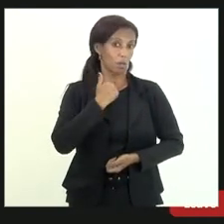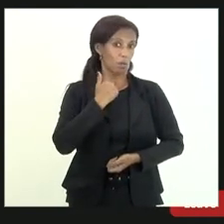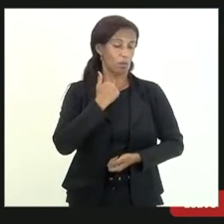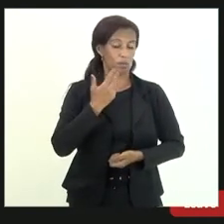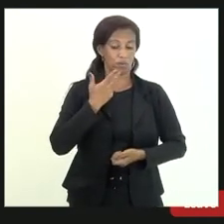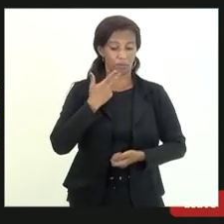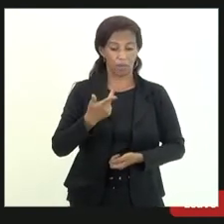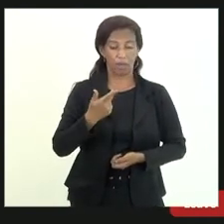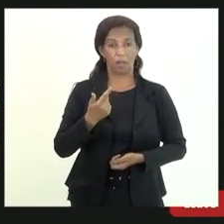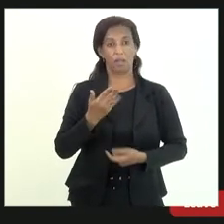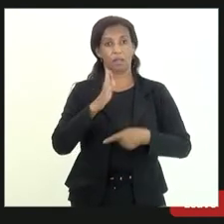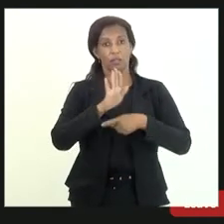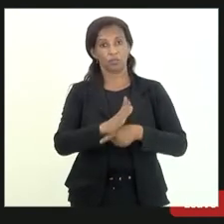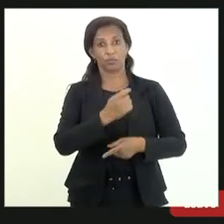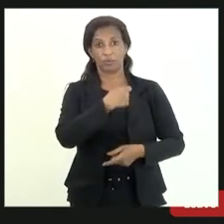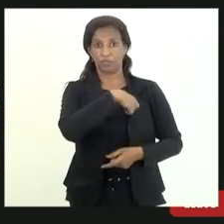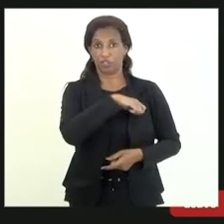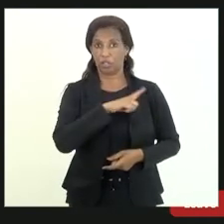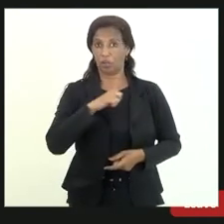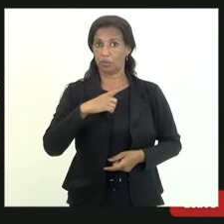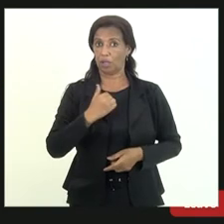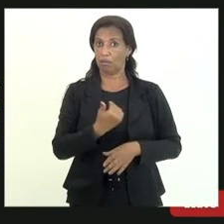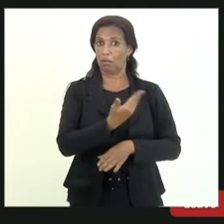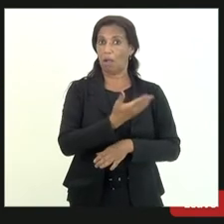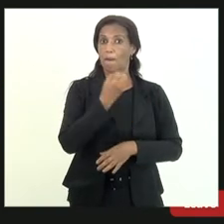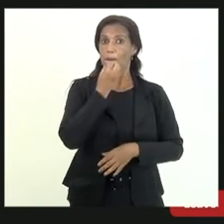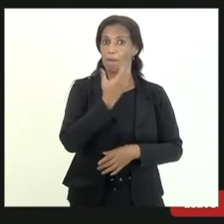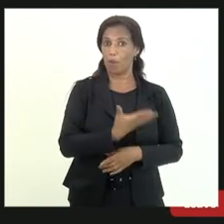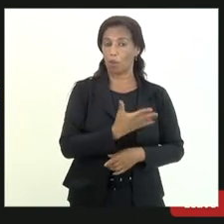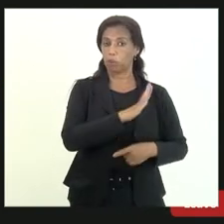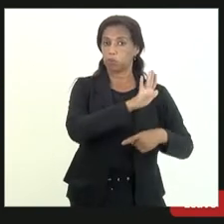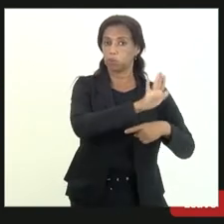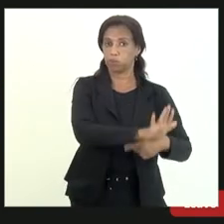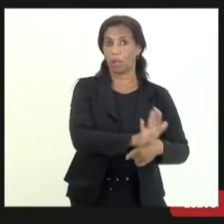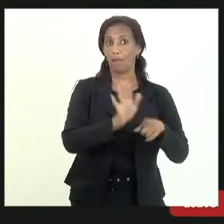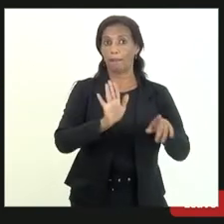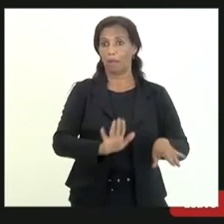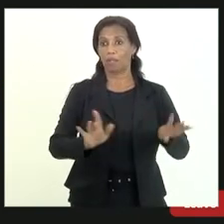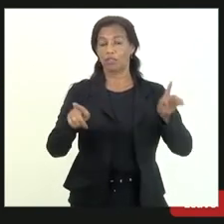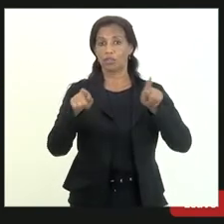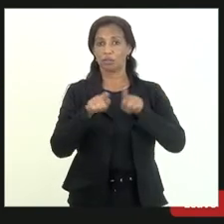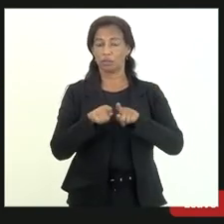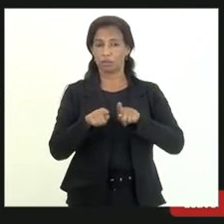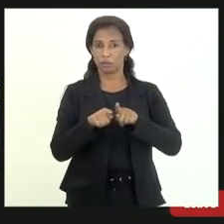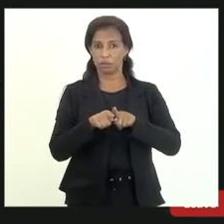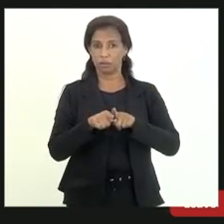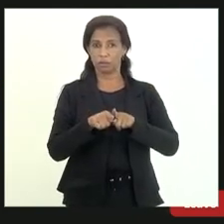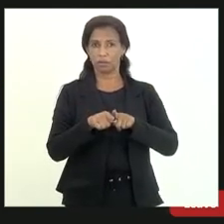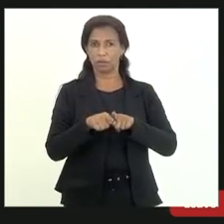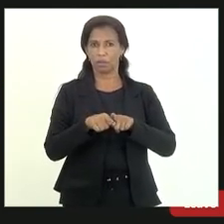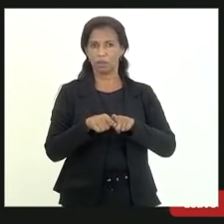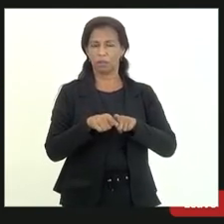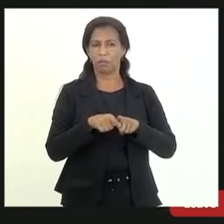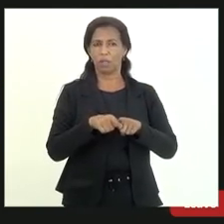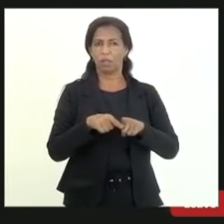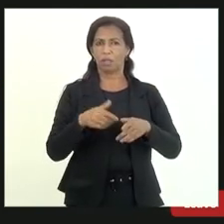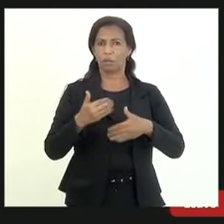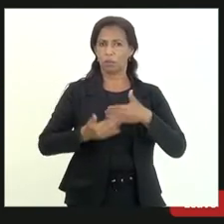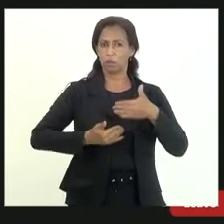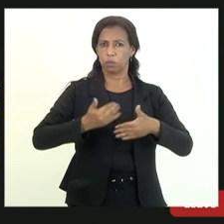benefício fiscal tem seu lado positivo mas ele também em uma frequência